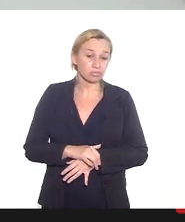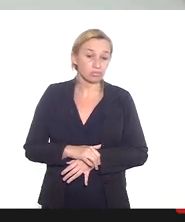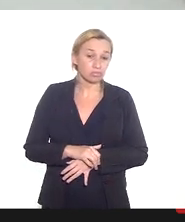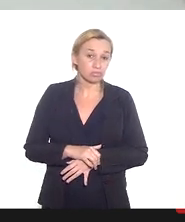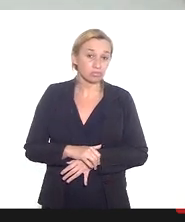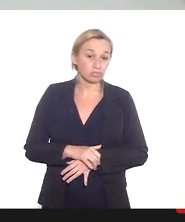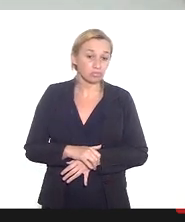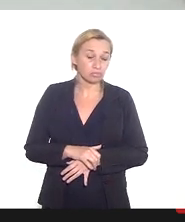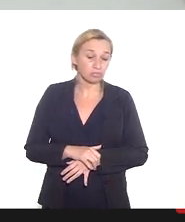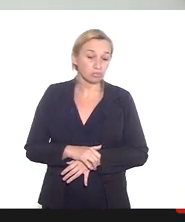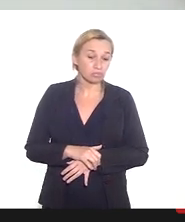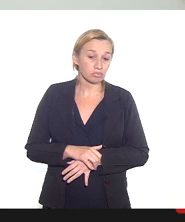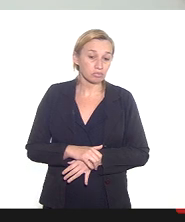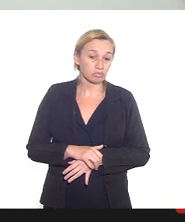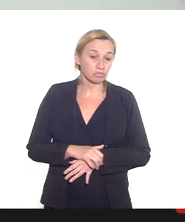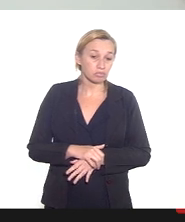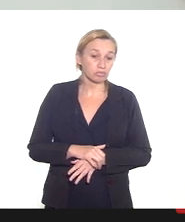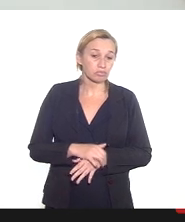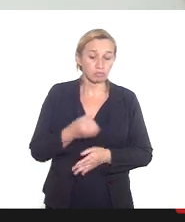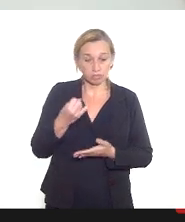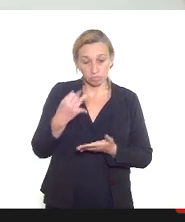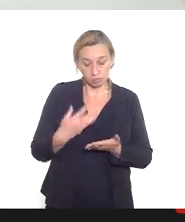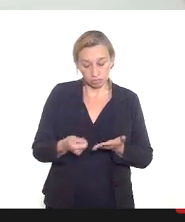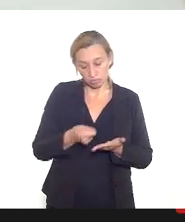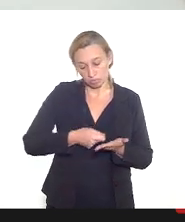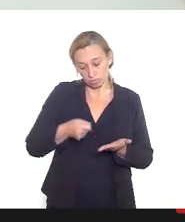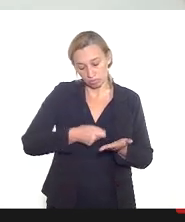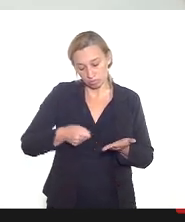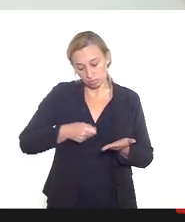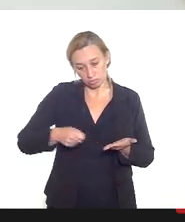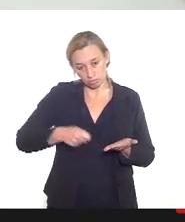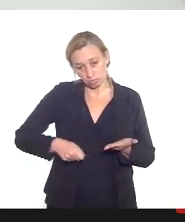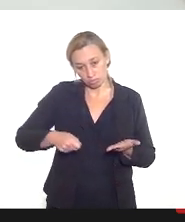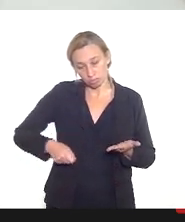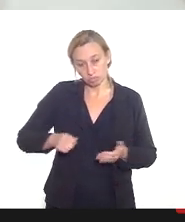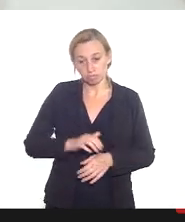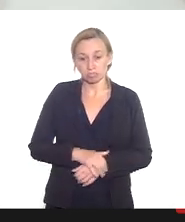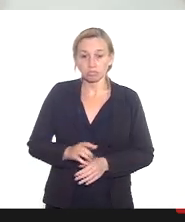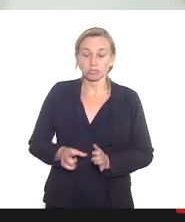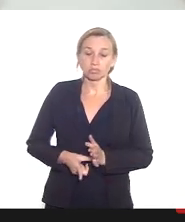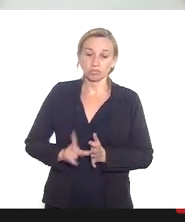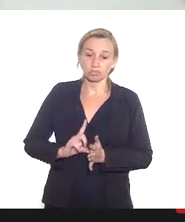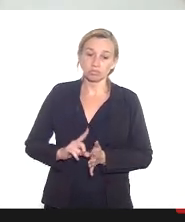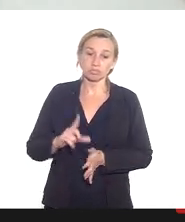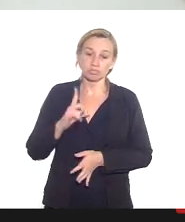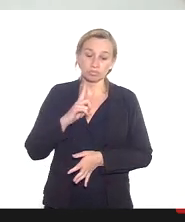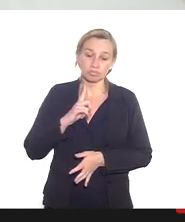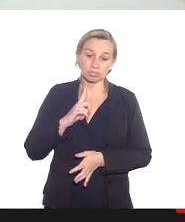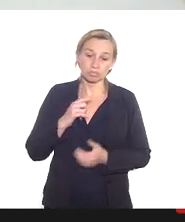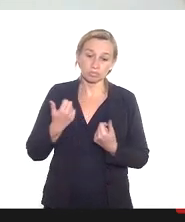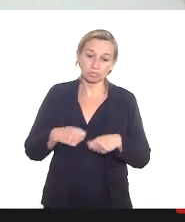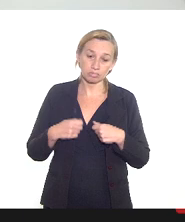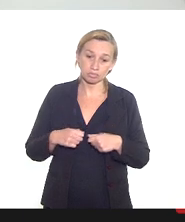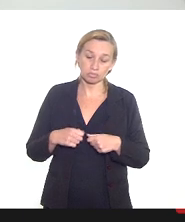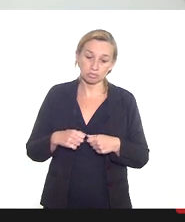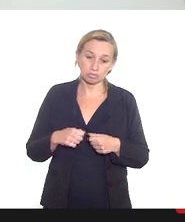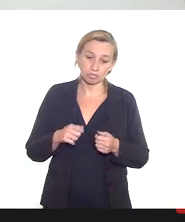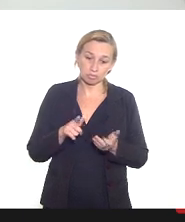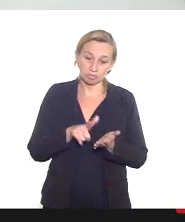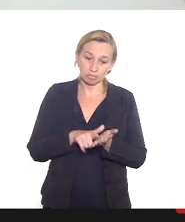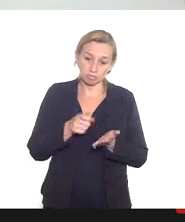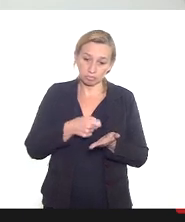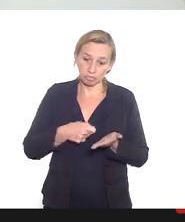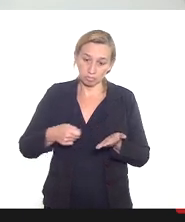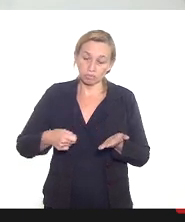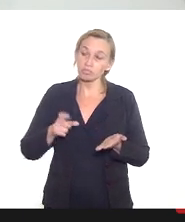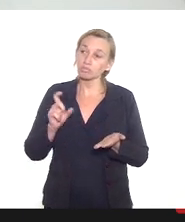há o termo de esclarecimento na verdade antes havia a necessidade de declaração da comorbidade